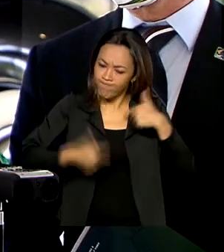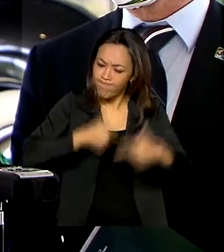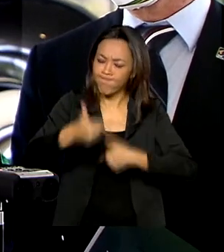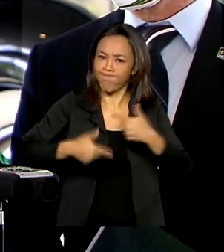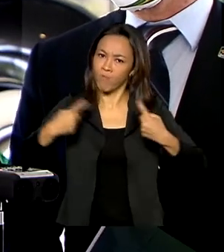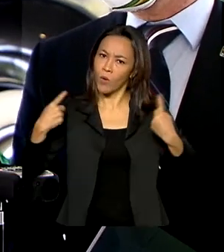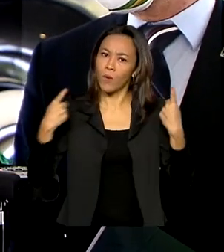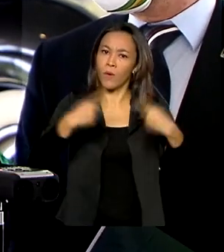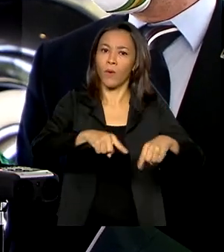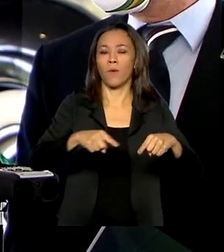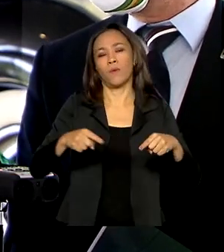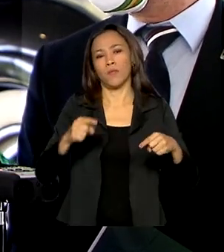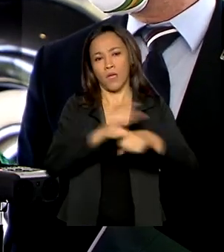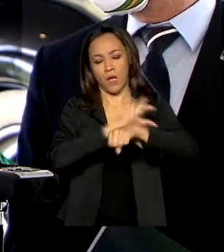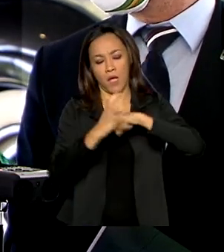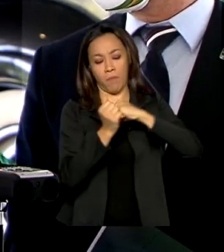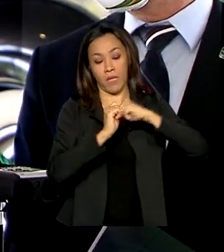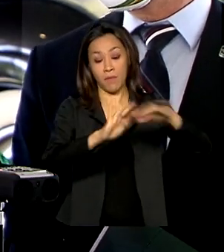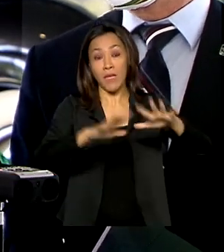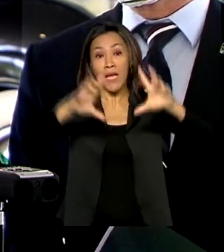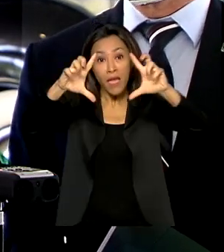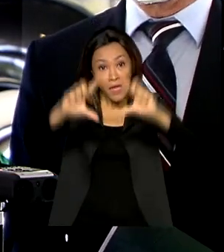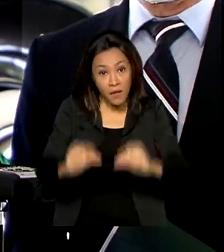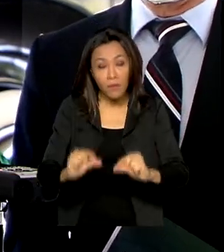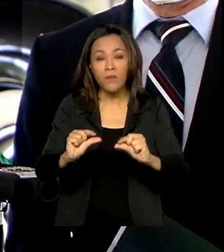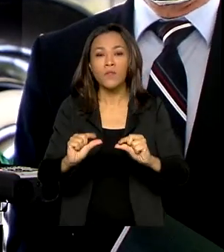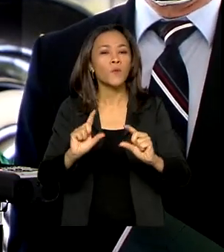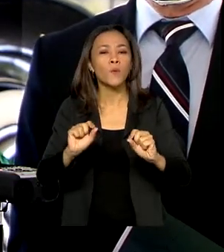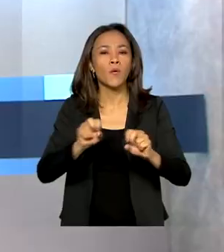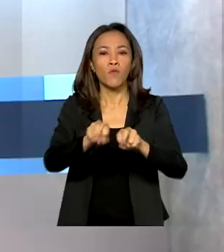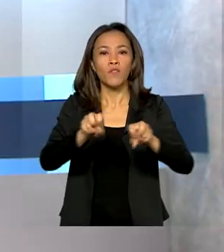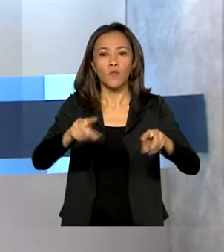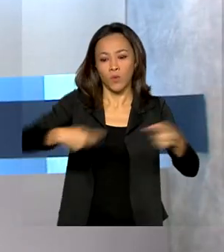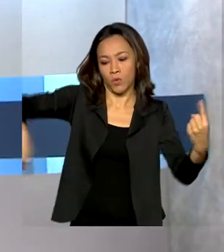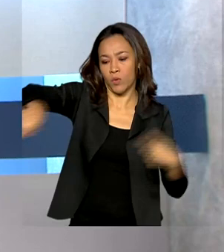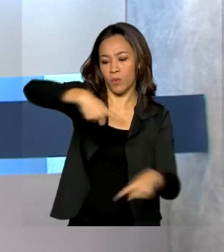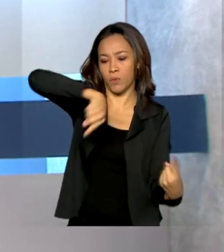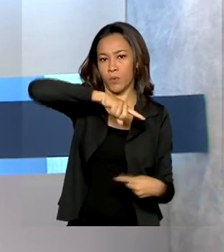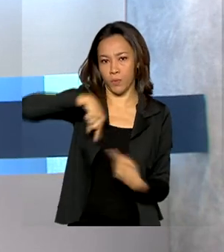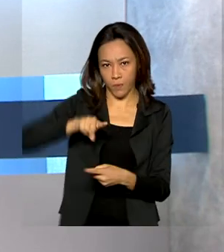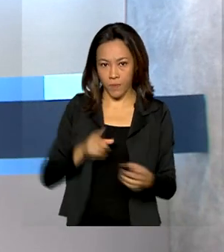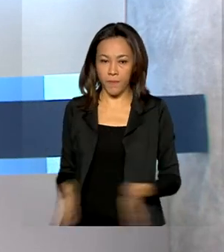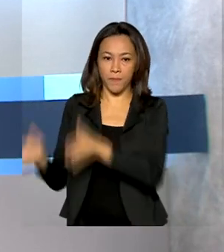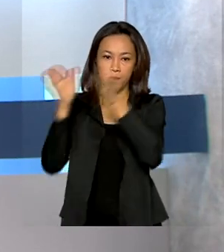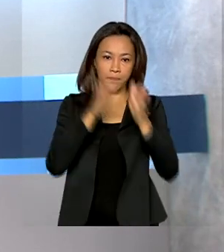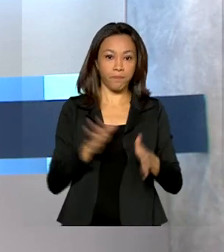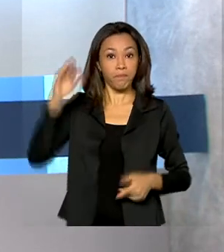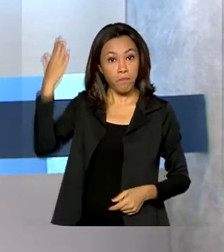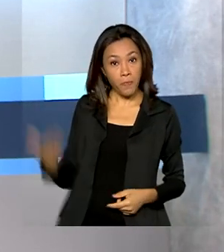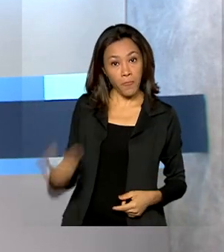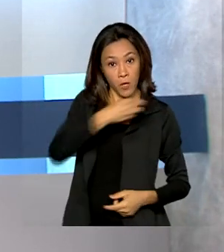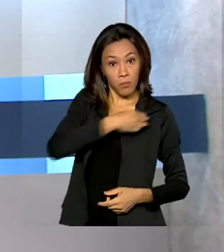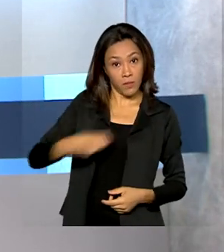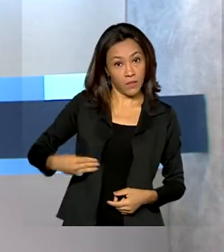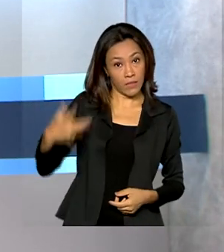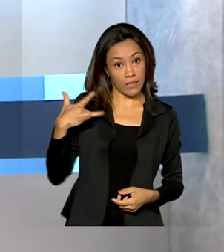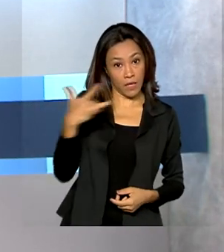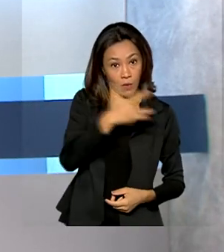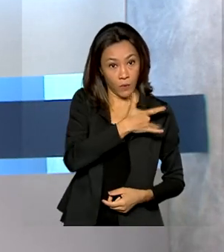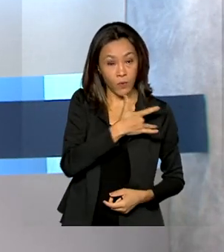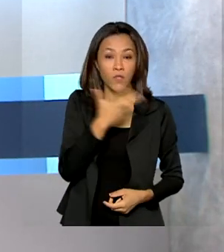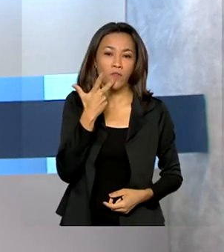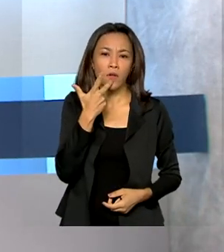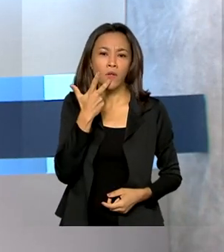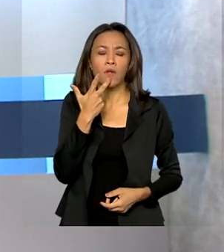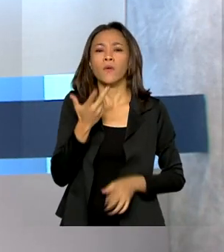hora de diminuir a circulação do vírus. E o ministro da Saúde, Marcelo Queiroga, encontrou